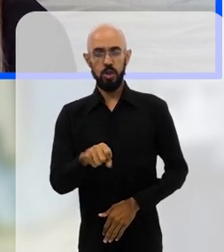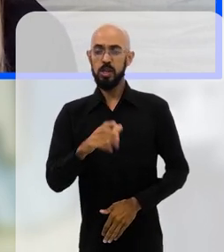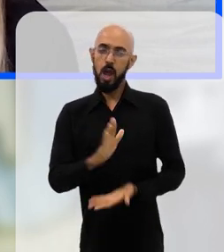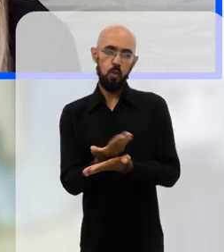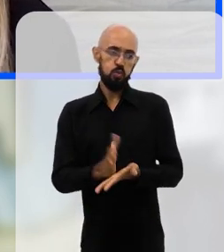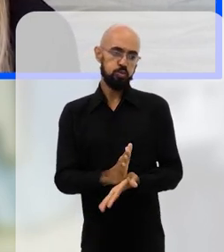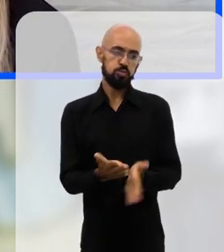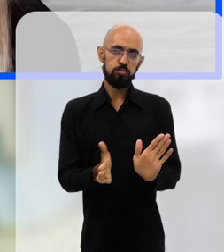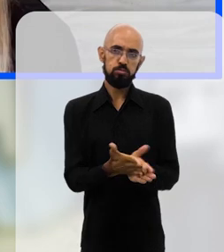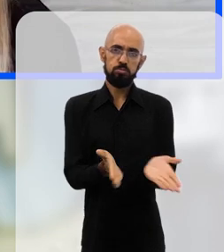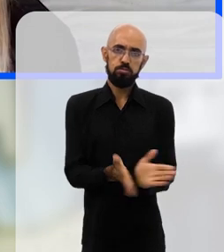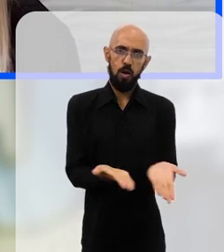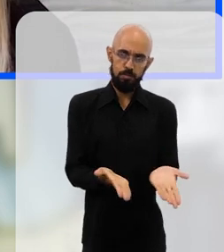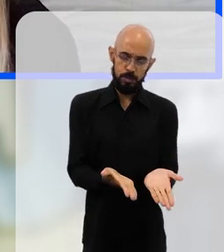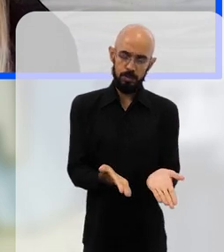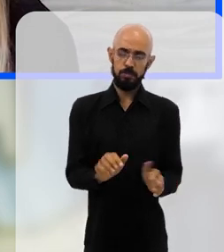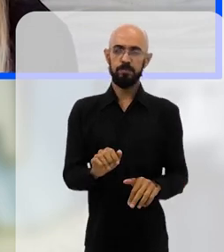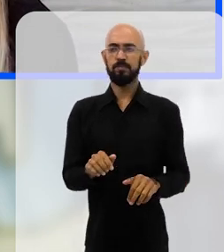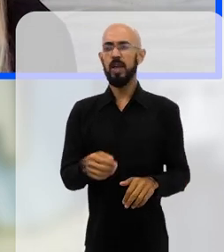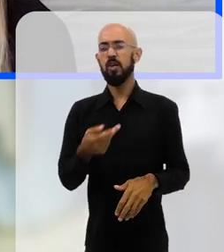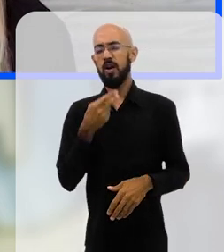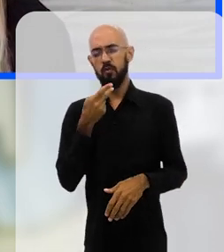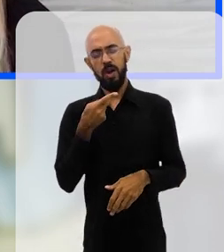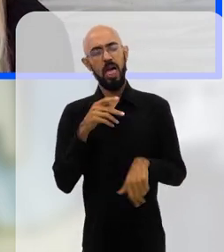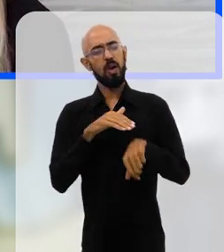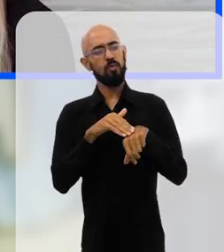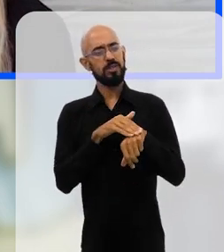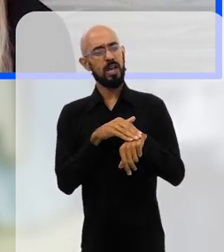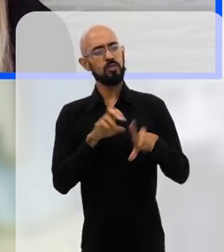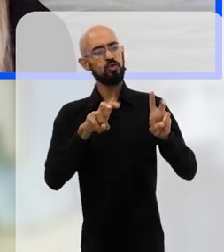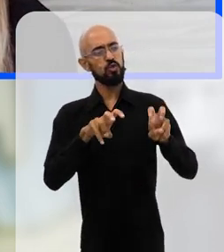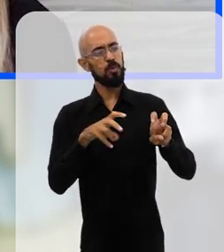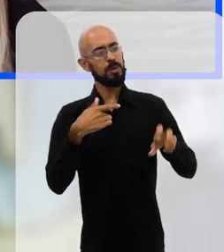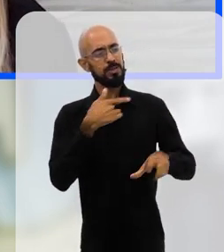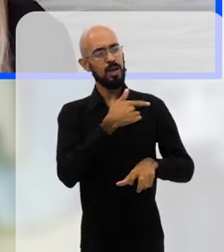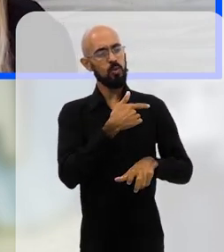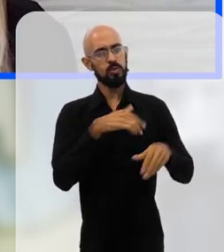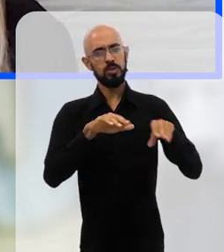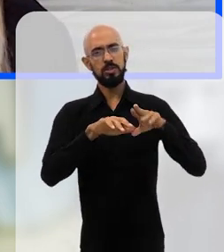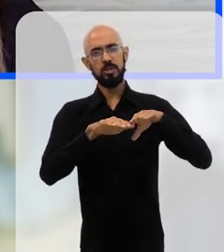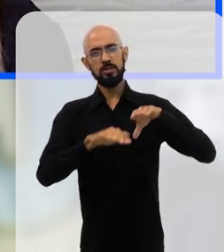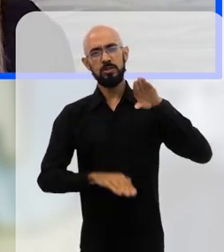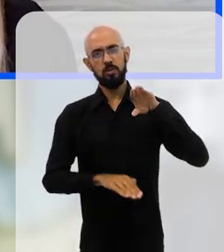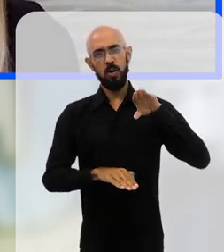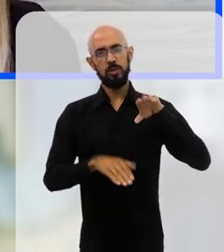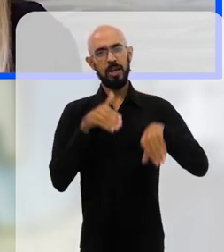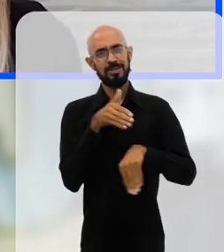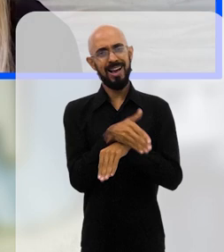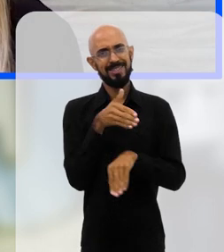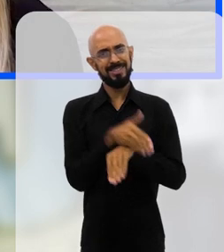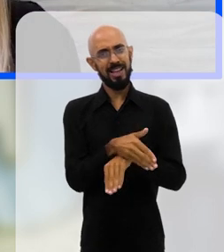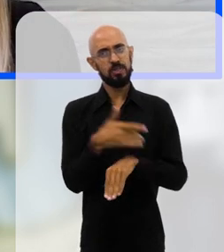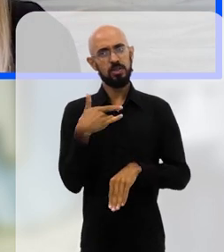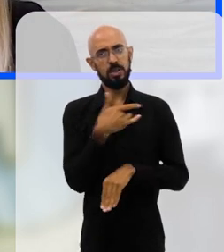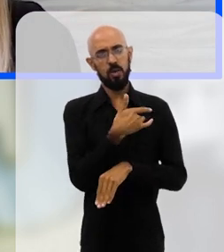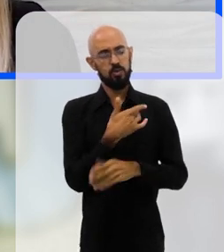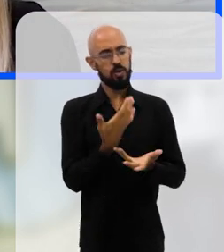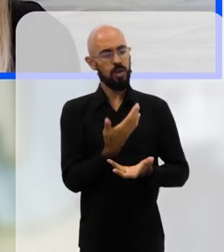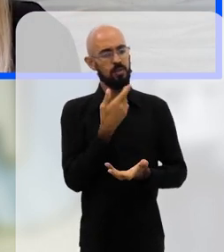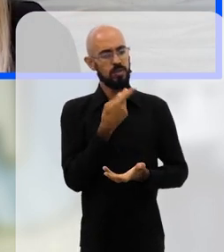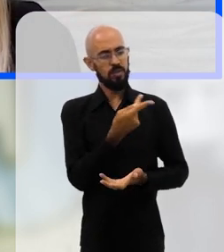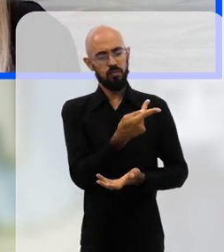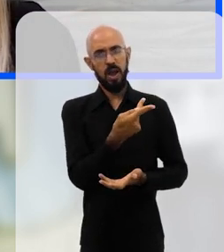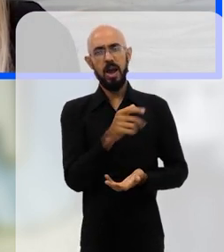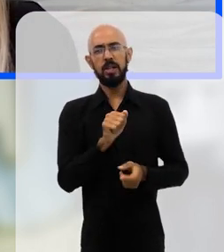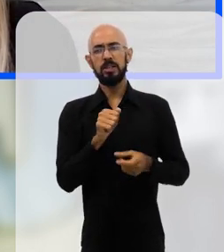muita gente com pouco. Falando agora na questão da saúde, da desigualdade social, do acesso à saúde, eu queria que